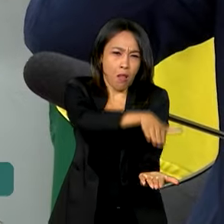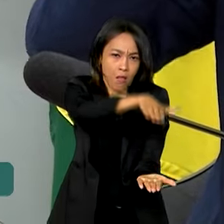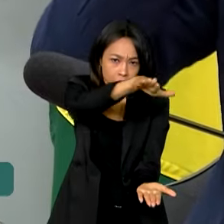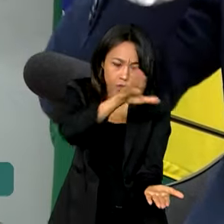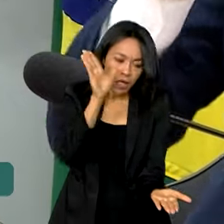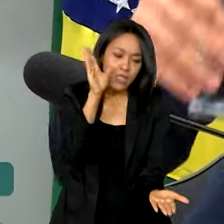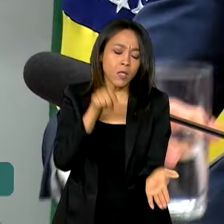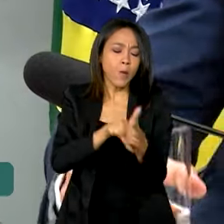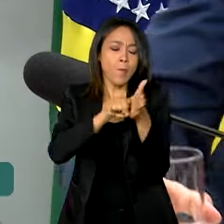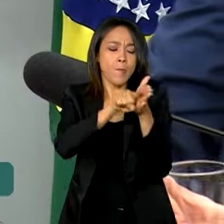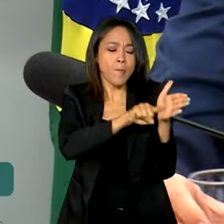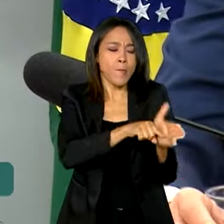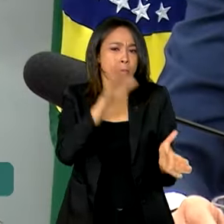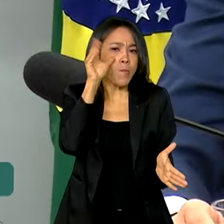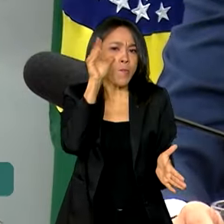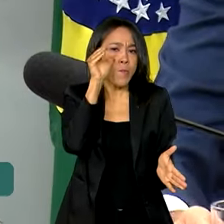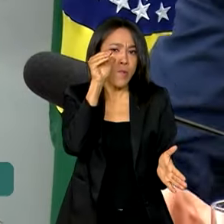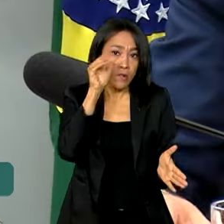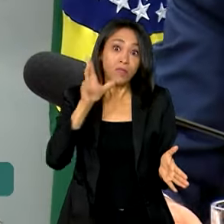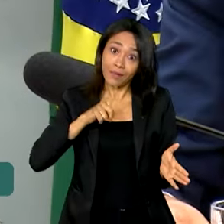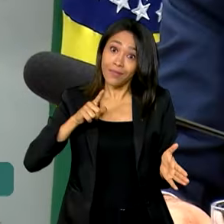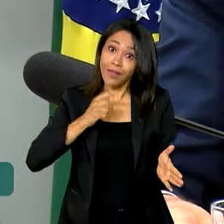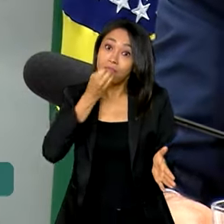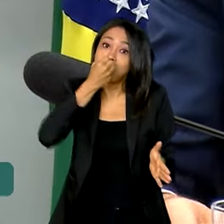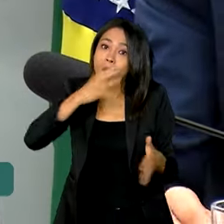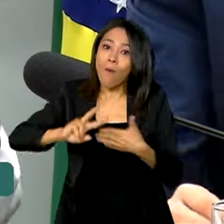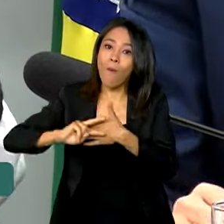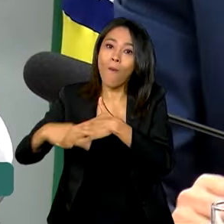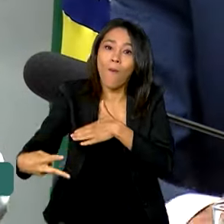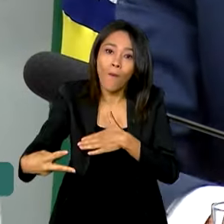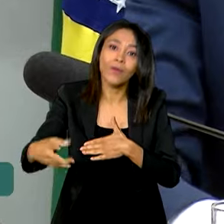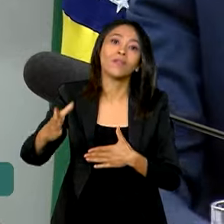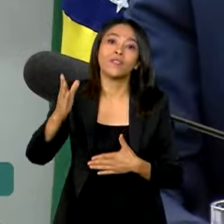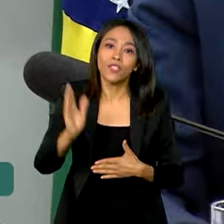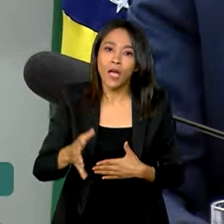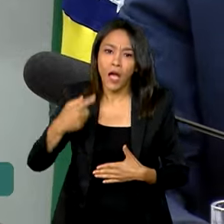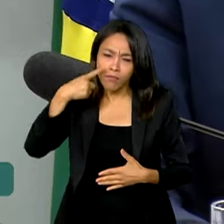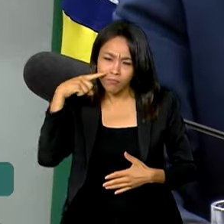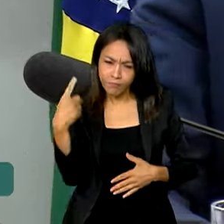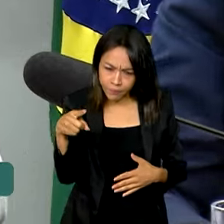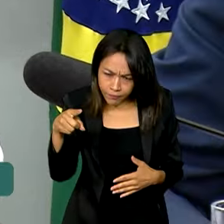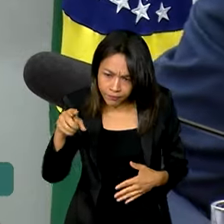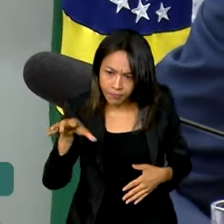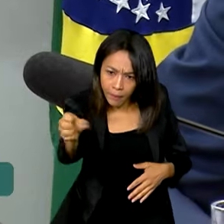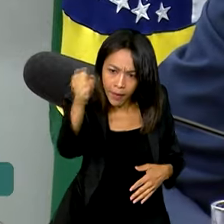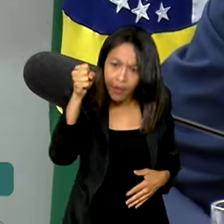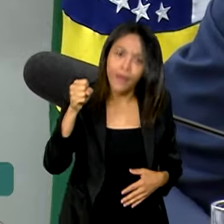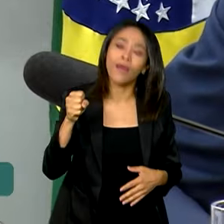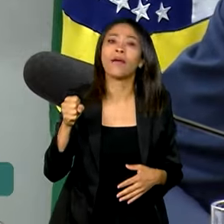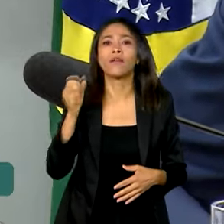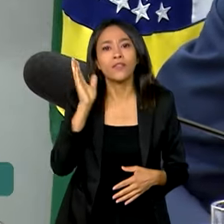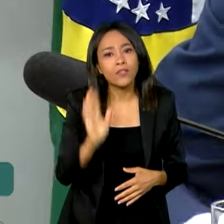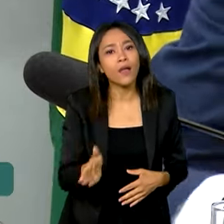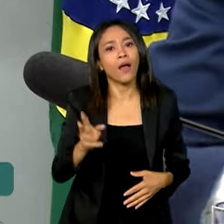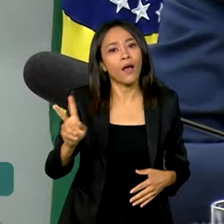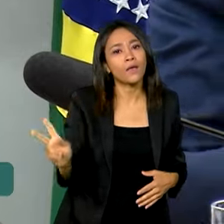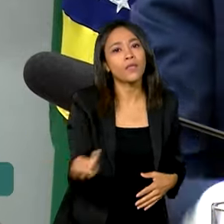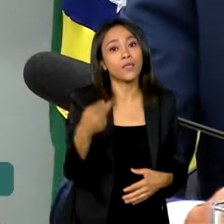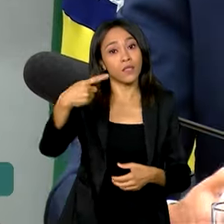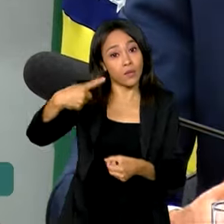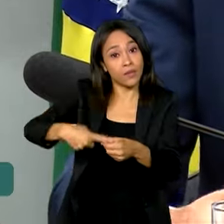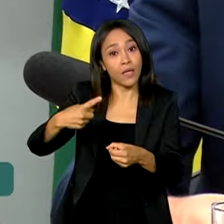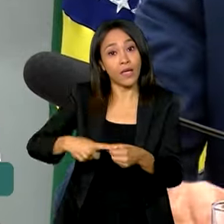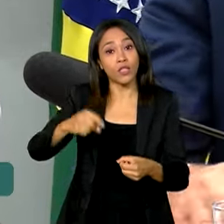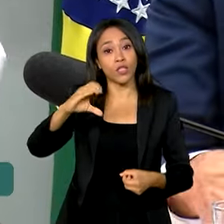investigados, com os primeiros frutos já de apreensão e busca lá na região de Corumbá.